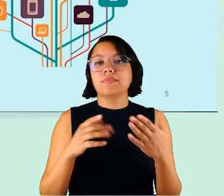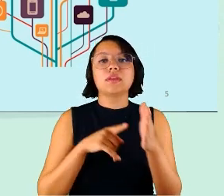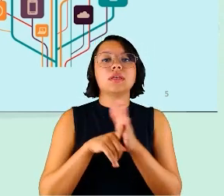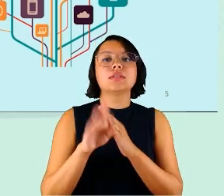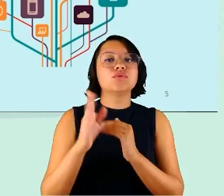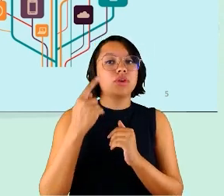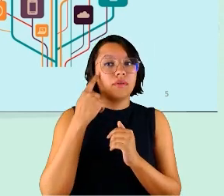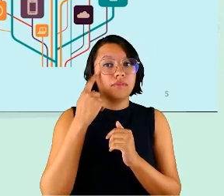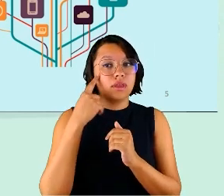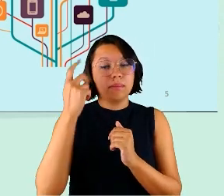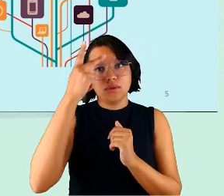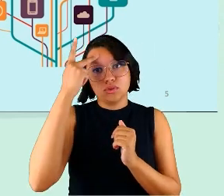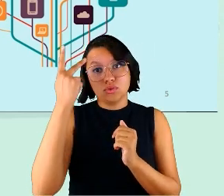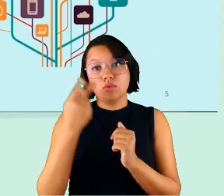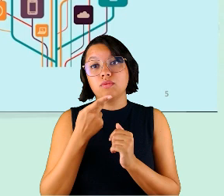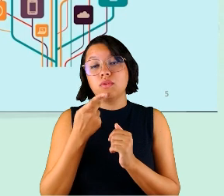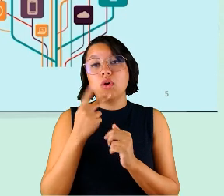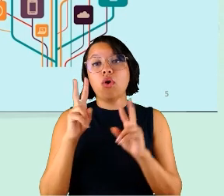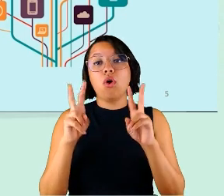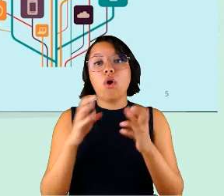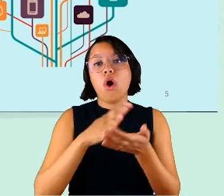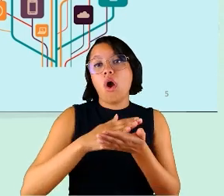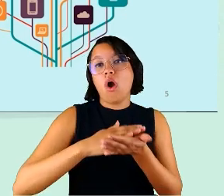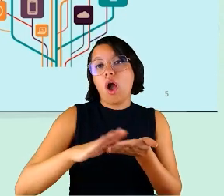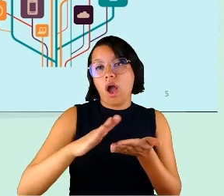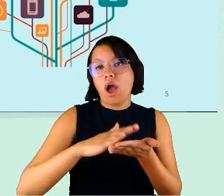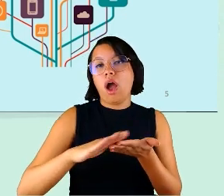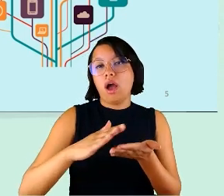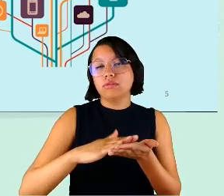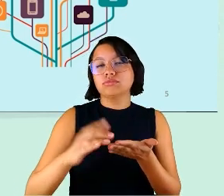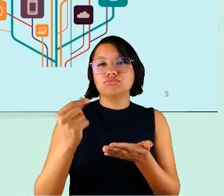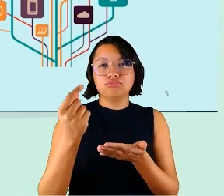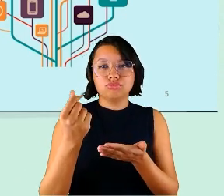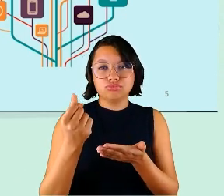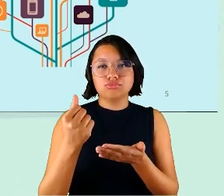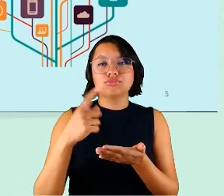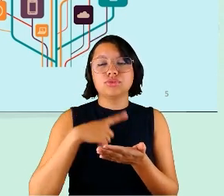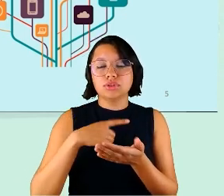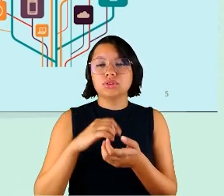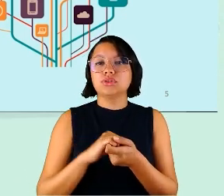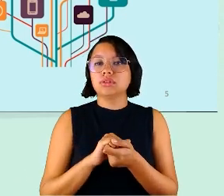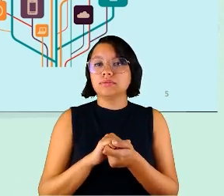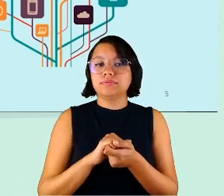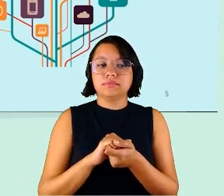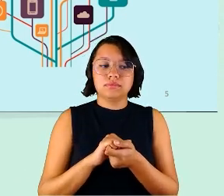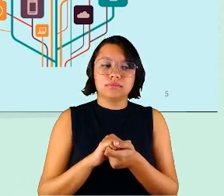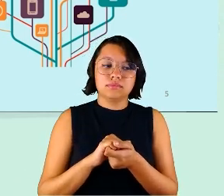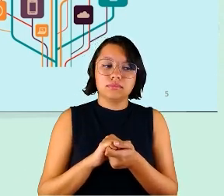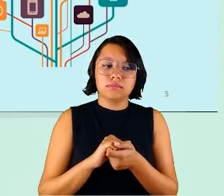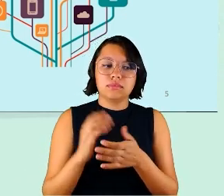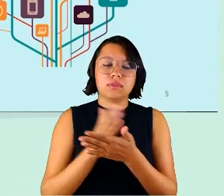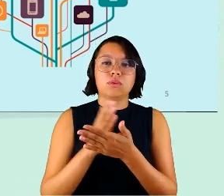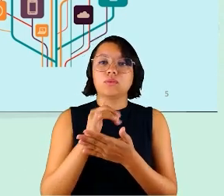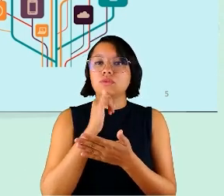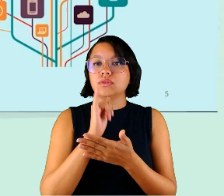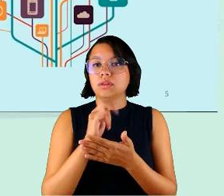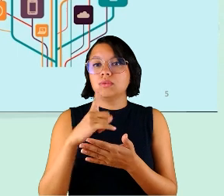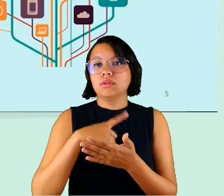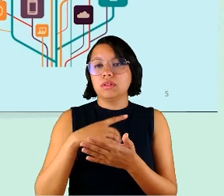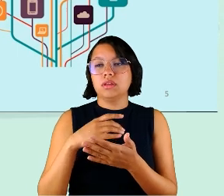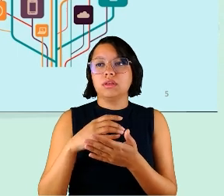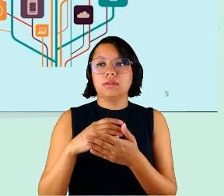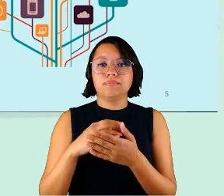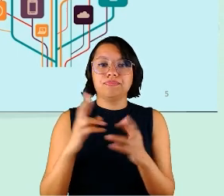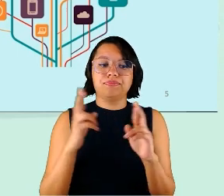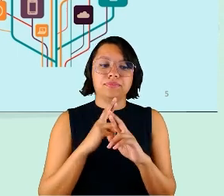comentou sobre os gastos, os custos, o que se tinha e alguns exemplos, a gente tem o caso,